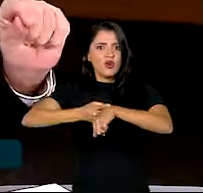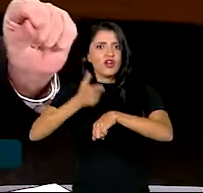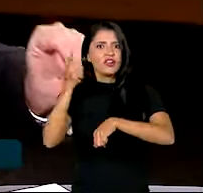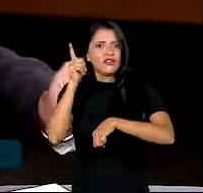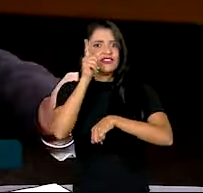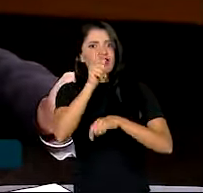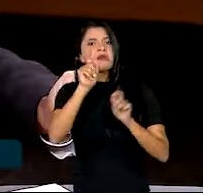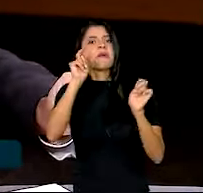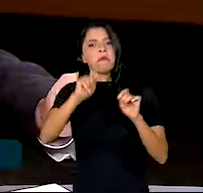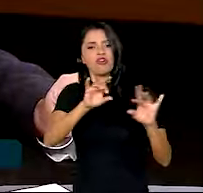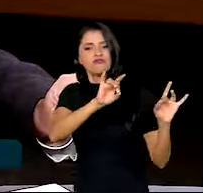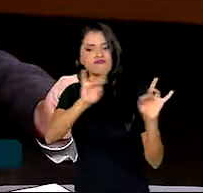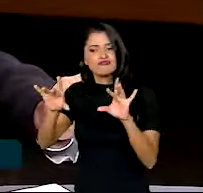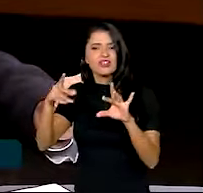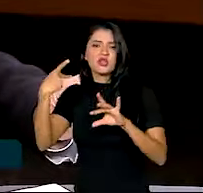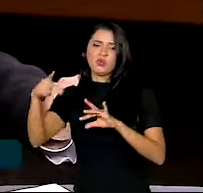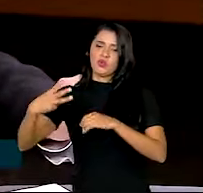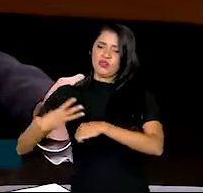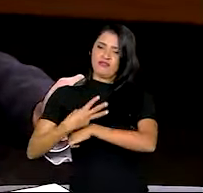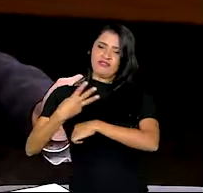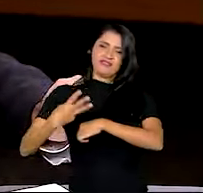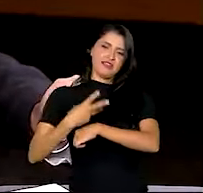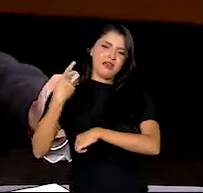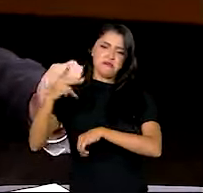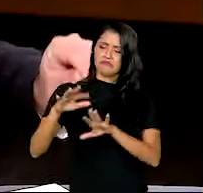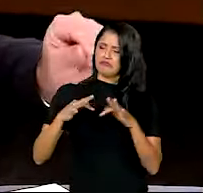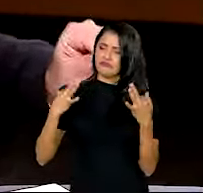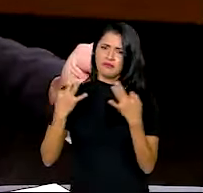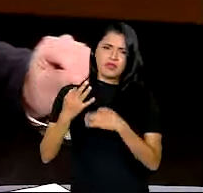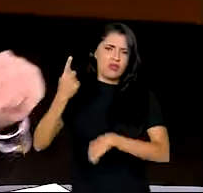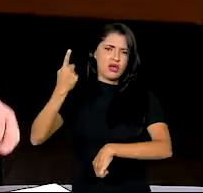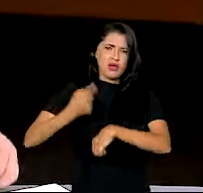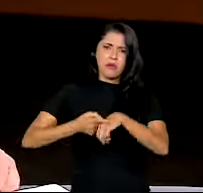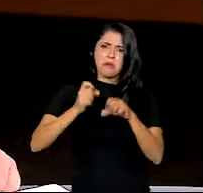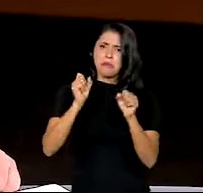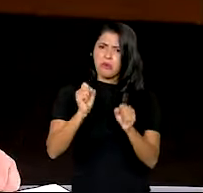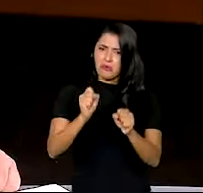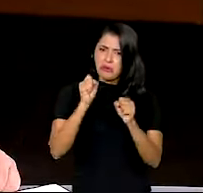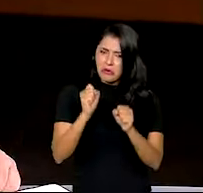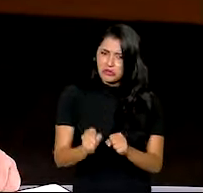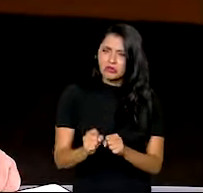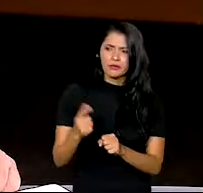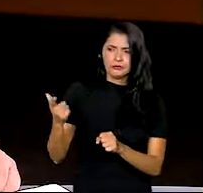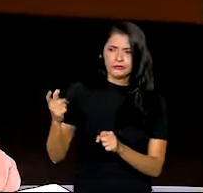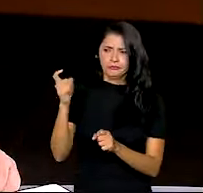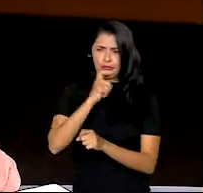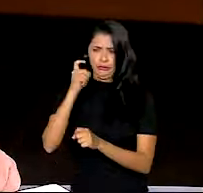E você já pode mandar ele no grupo do WhatsApp da família para até mesmo desmentir alguma fake news.